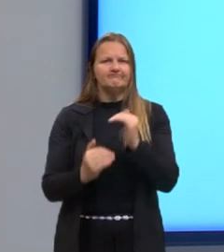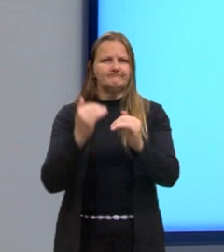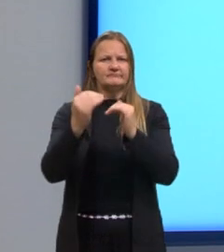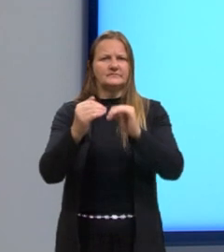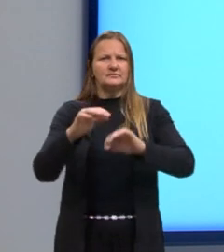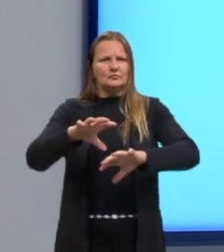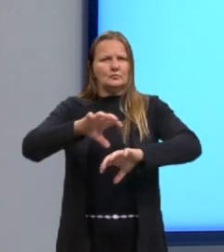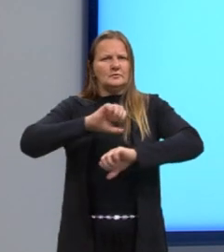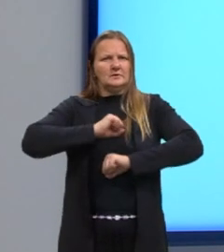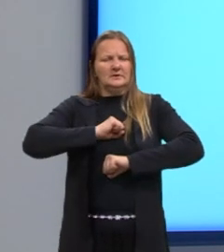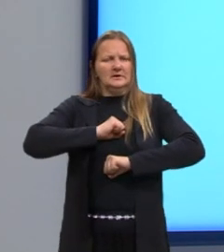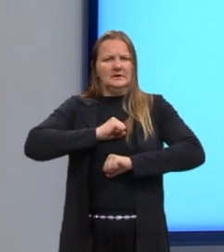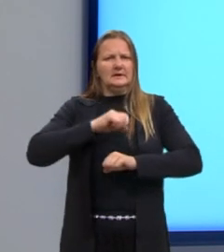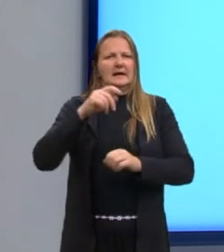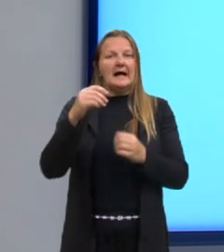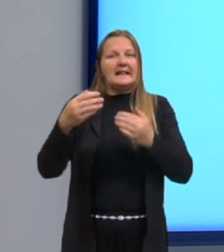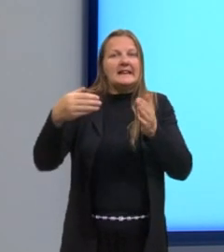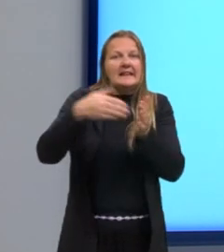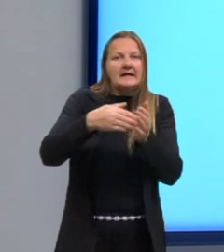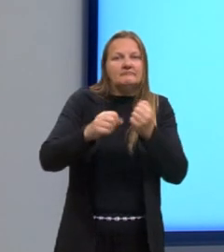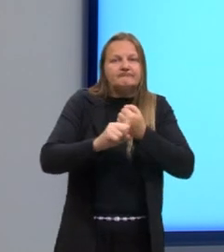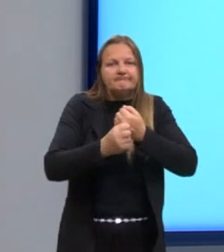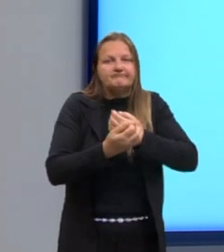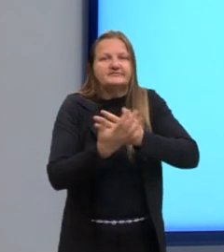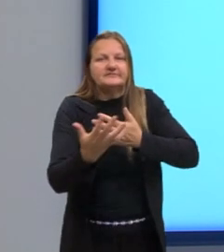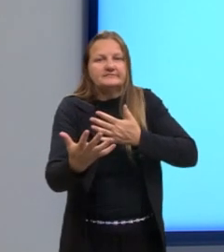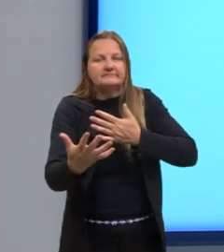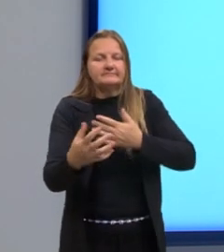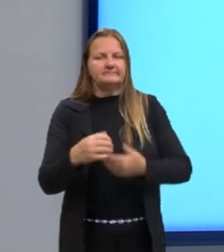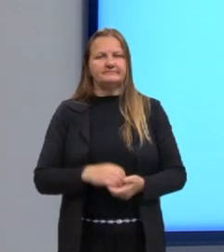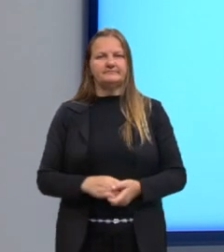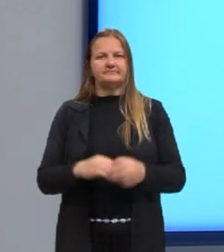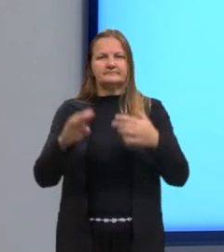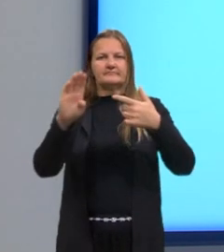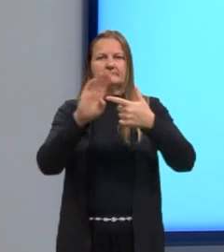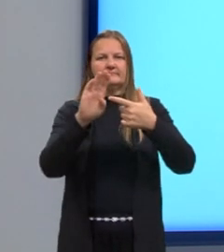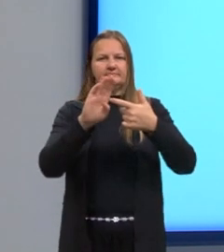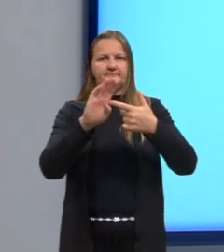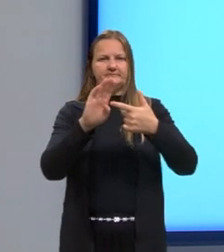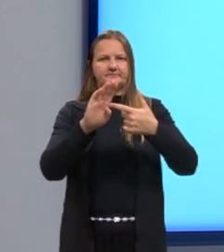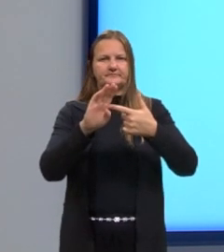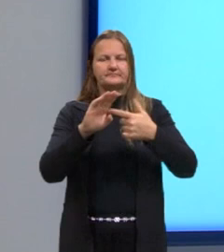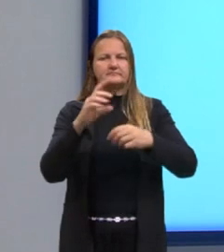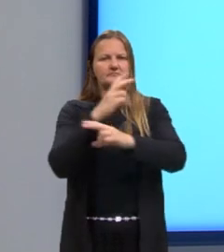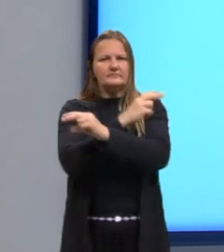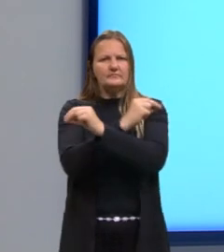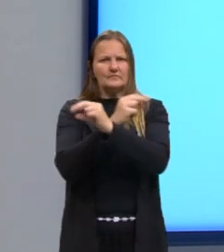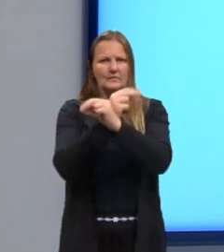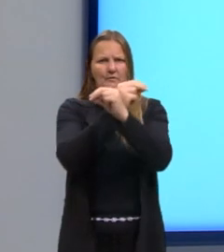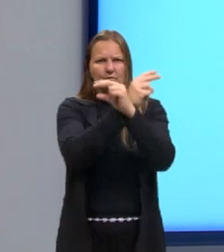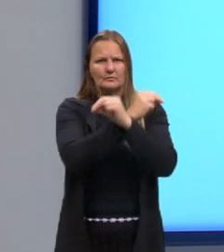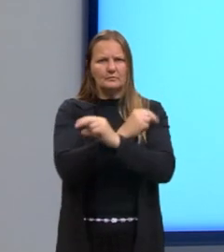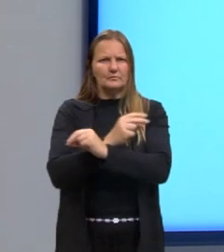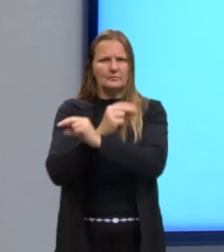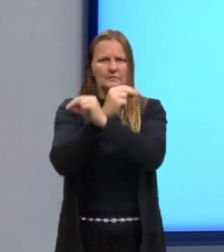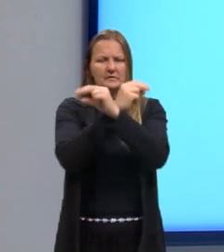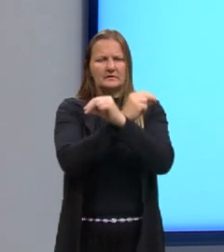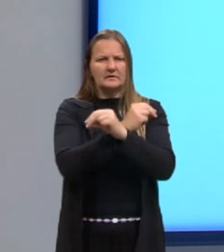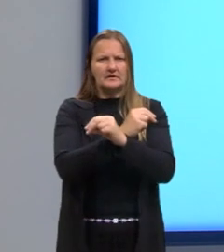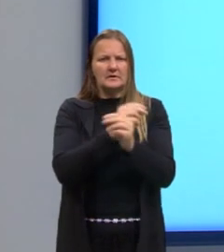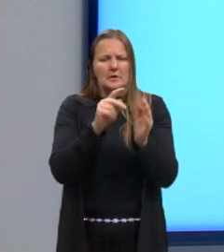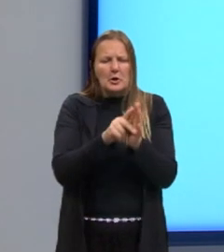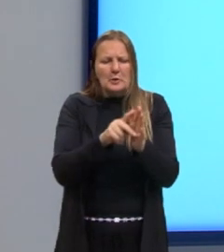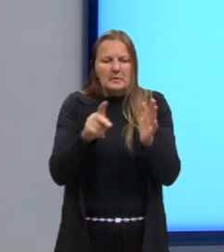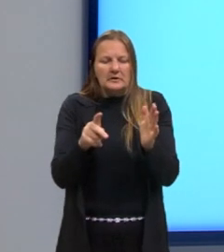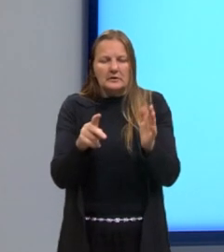coevolução patógeno hospedeiro? B, dengue, pois o menor período de incubação